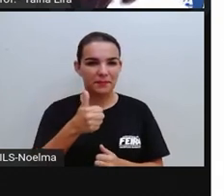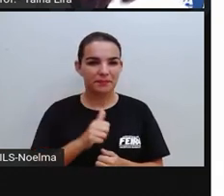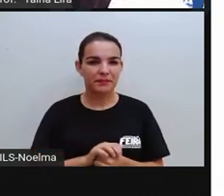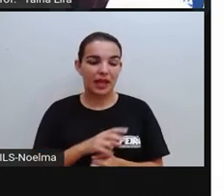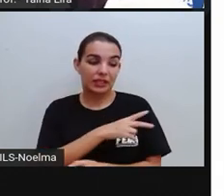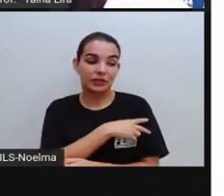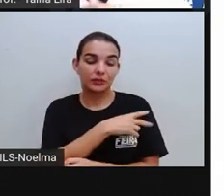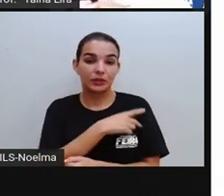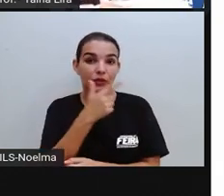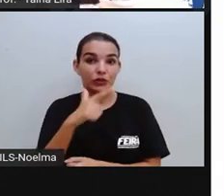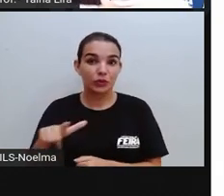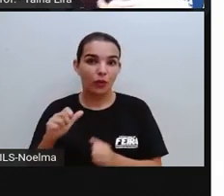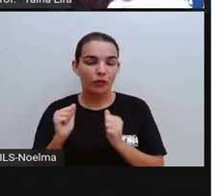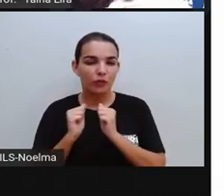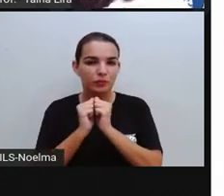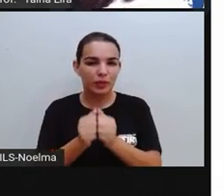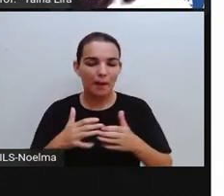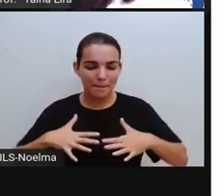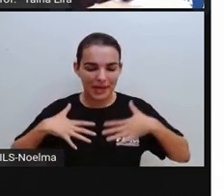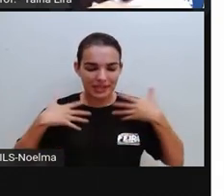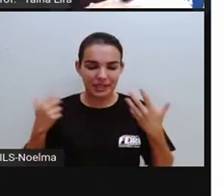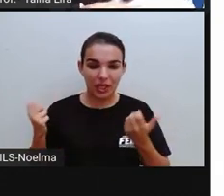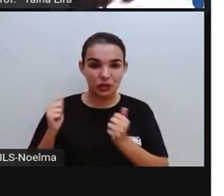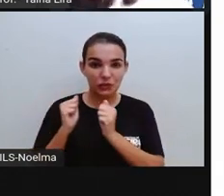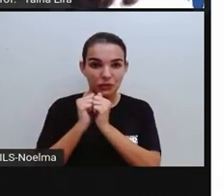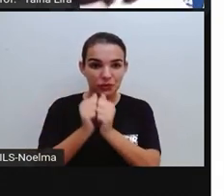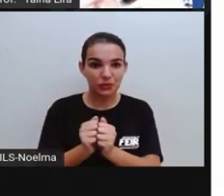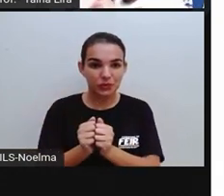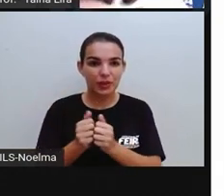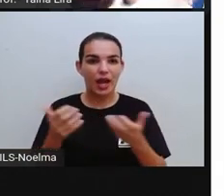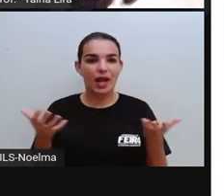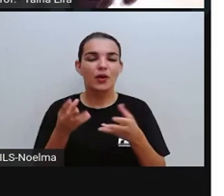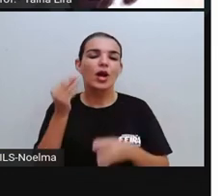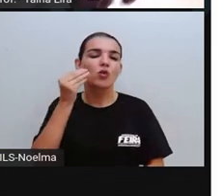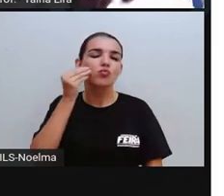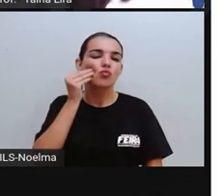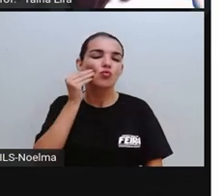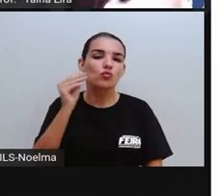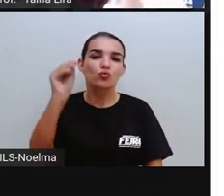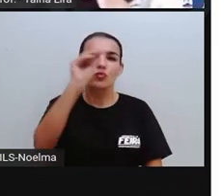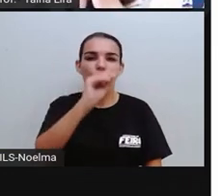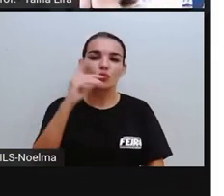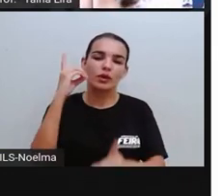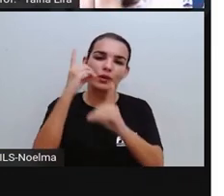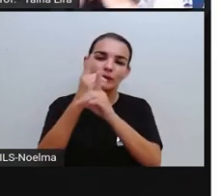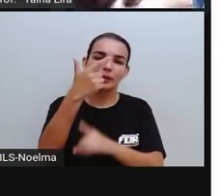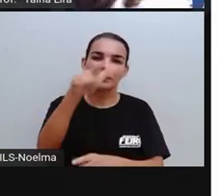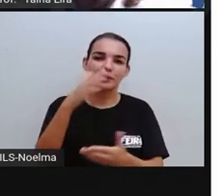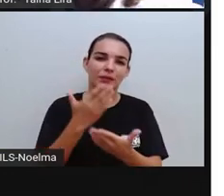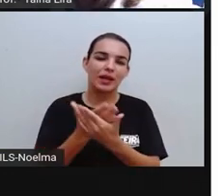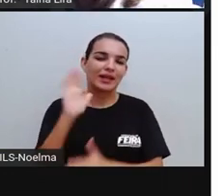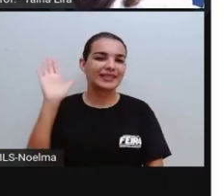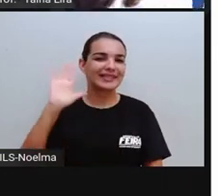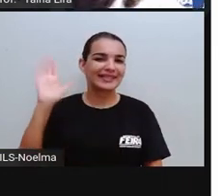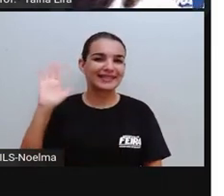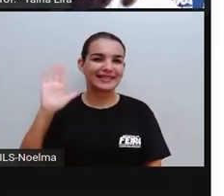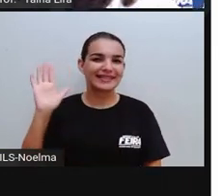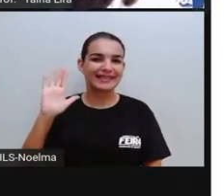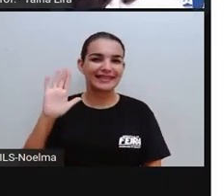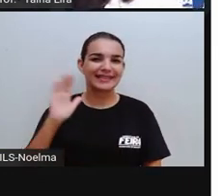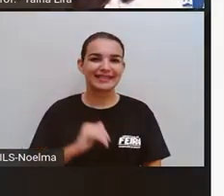Segundo ano, mais uma vez, sonho, prazer estar aqui com vocês, tá? Um beijão, até a próxima aula, tchau, tchau!